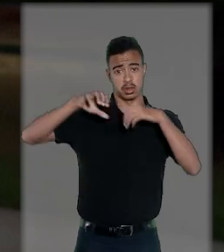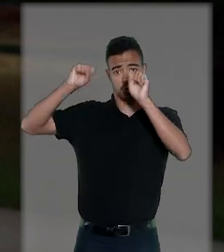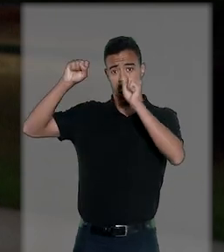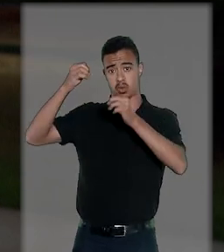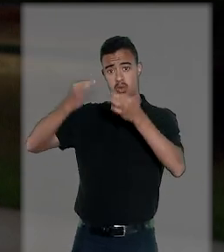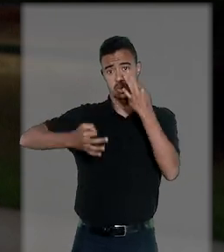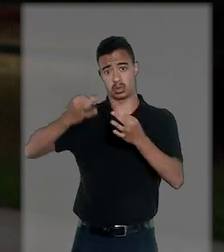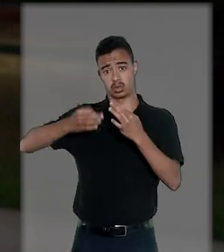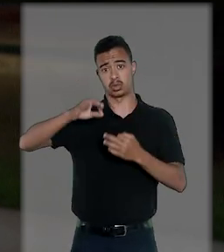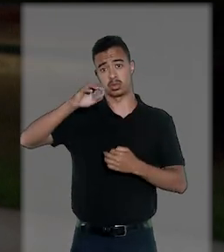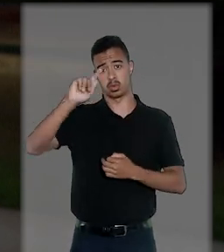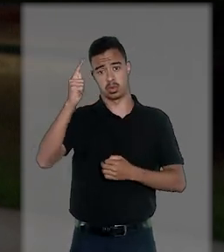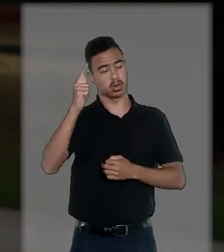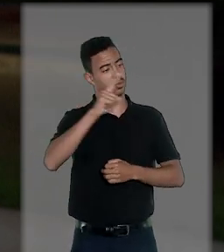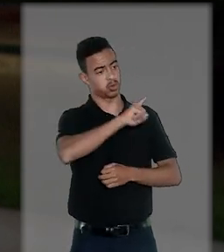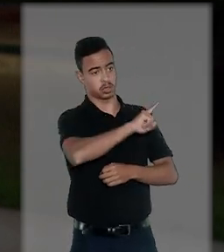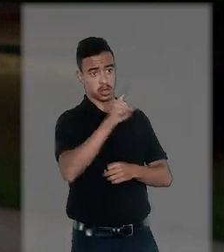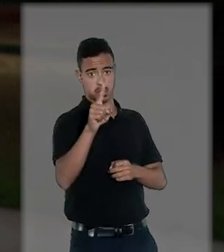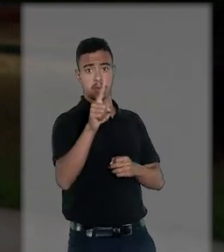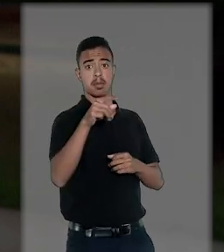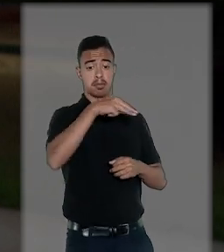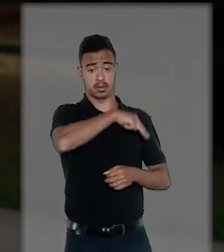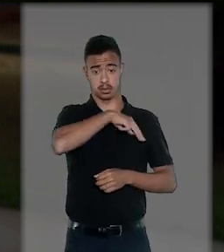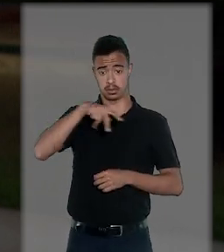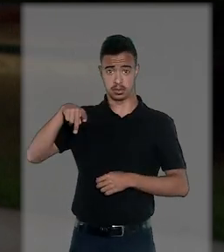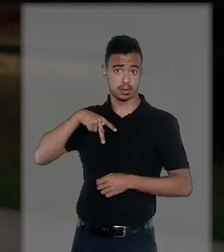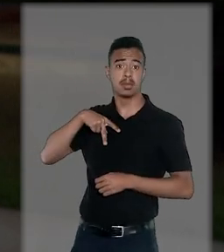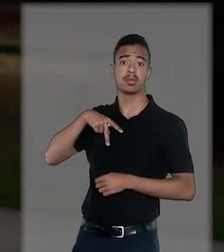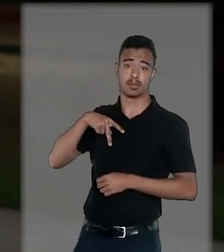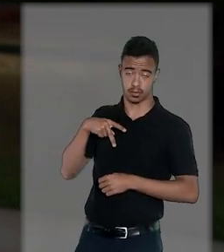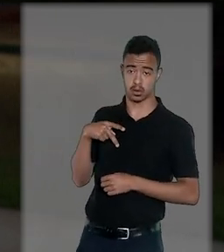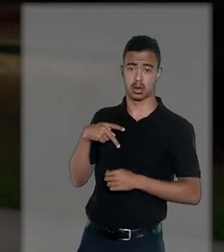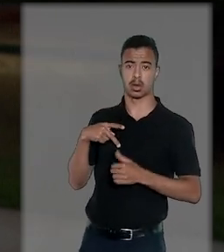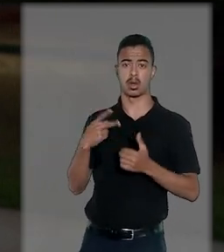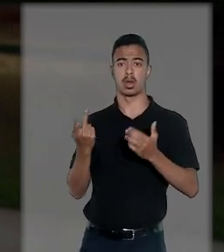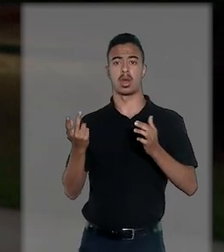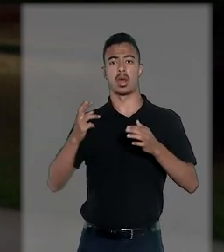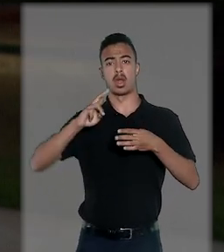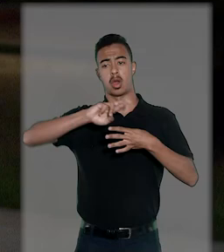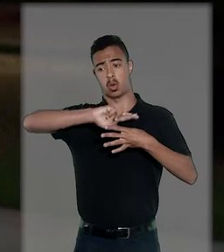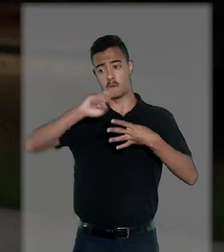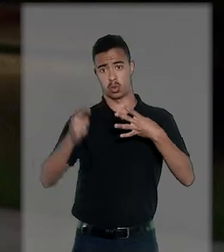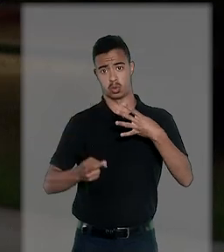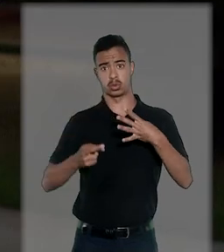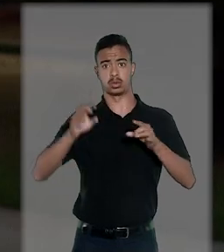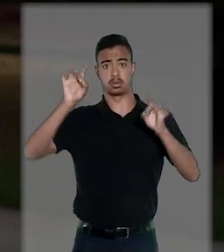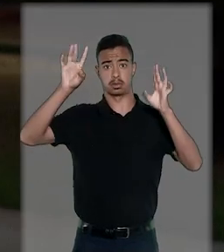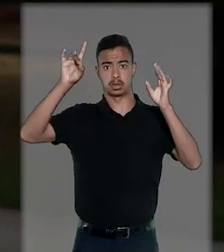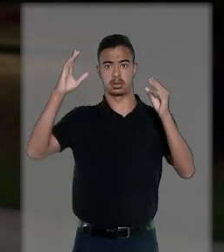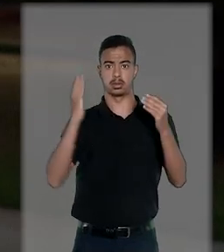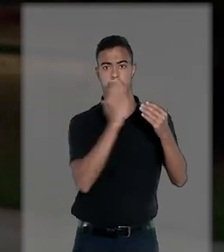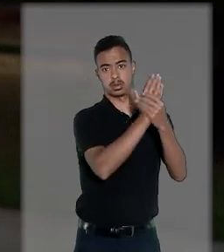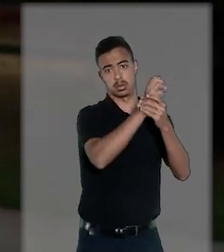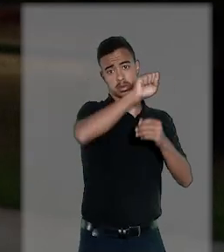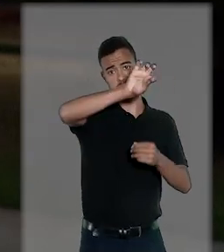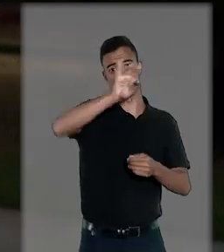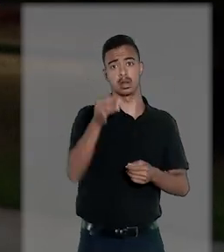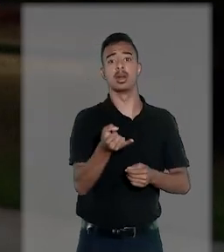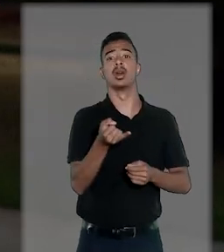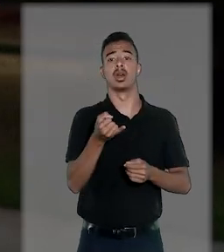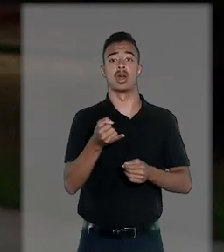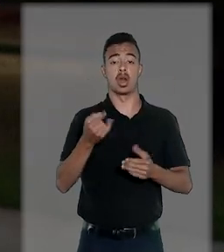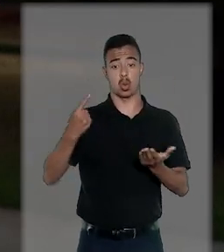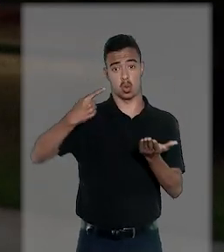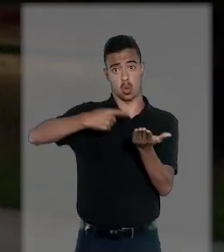negado pelo Tribunal de Justiça de Goiás, o Ministério Público do Estado, no recurso especial interposto ao STJ,